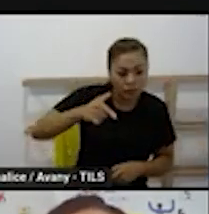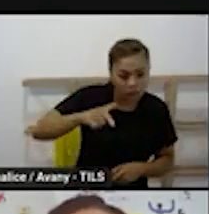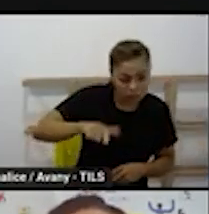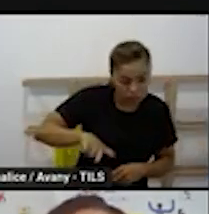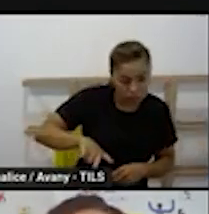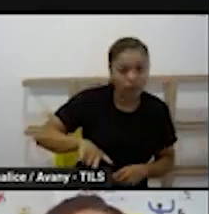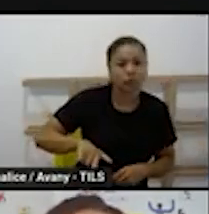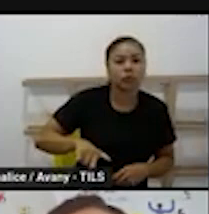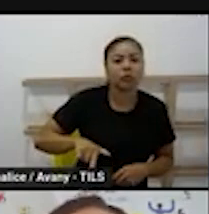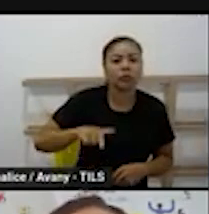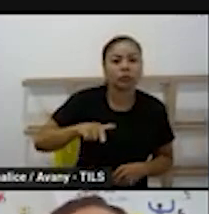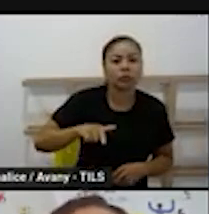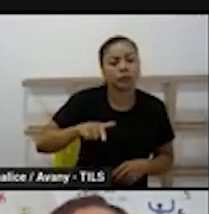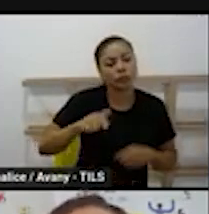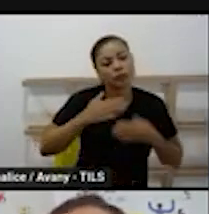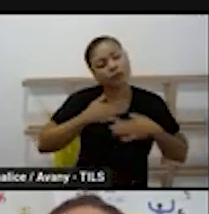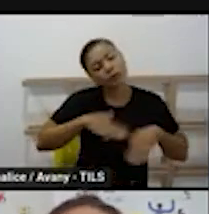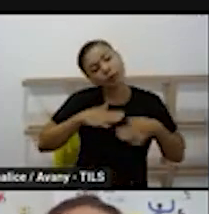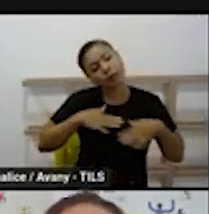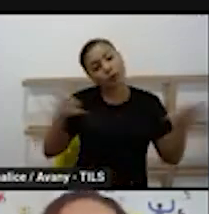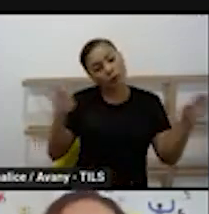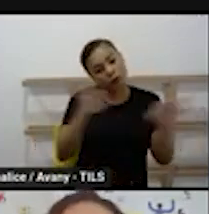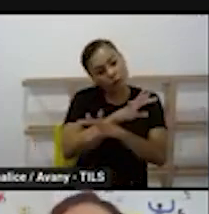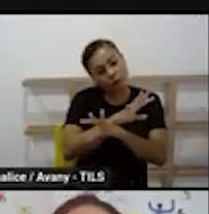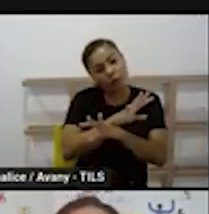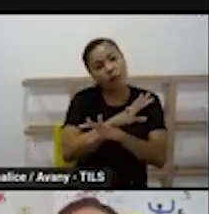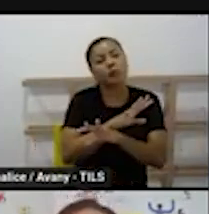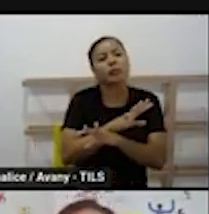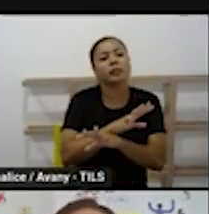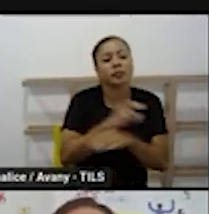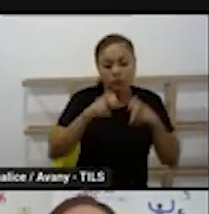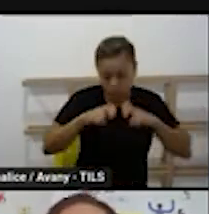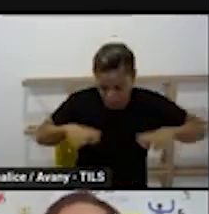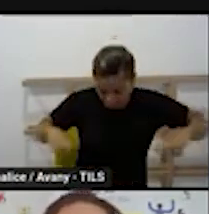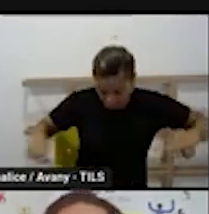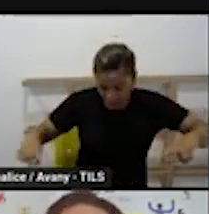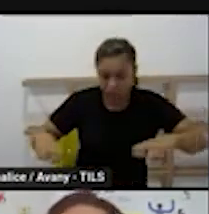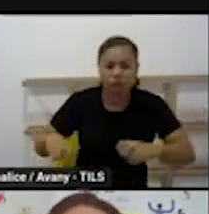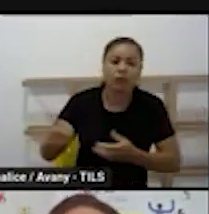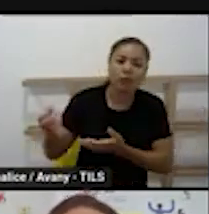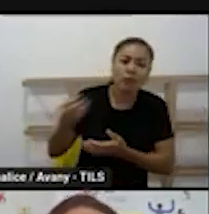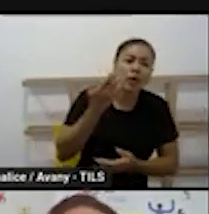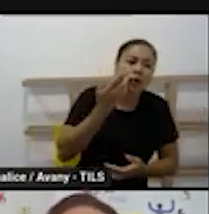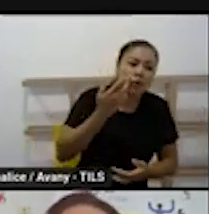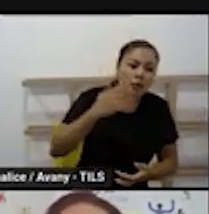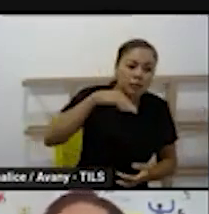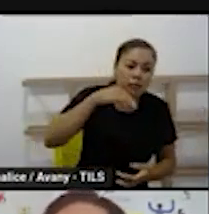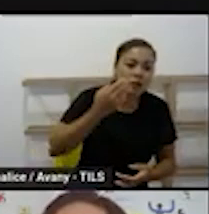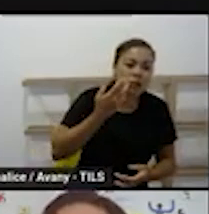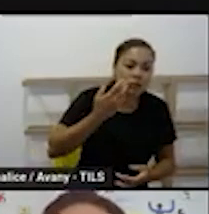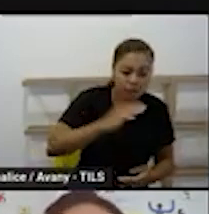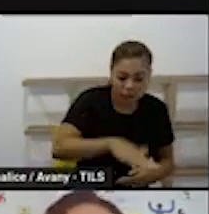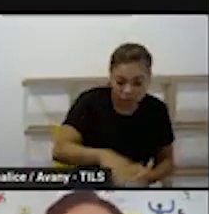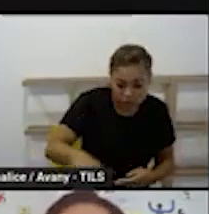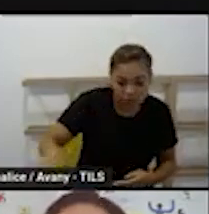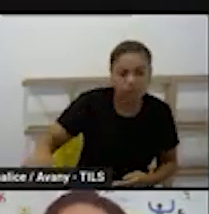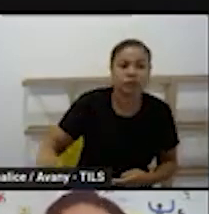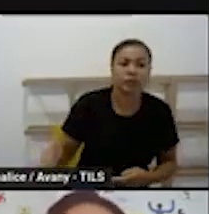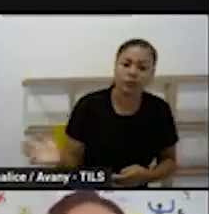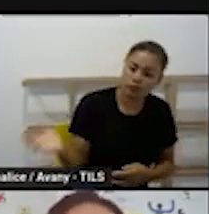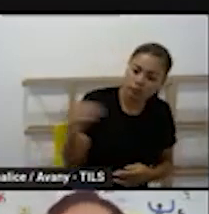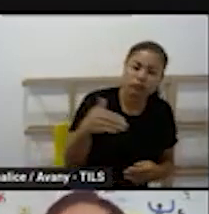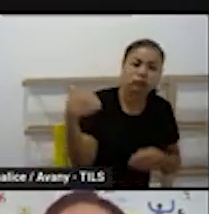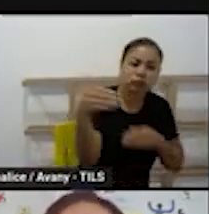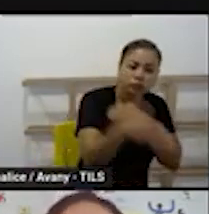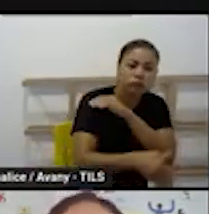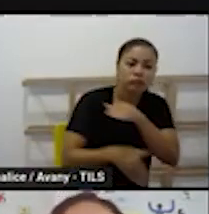roda depois do descanso essa roda o professor ele vai acolhendo as crianças que já conseguiram despertar que já levantaram que